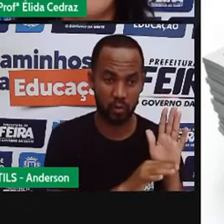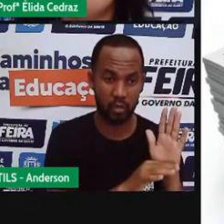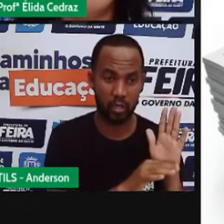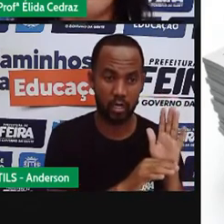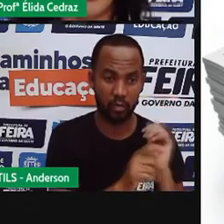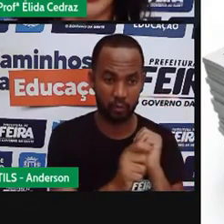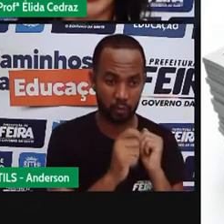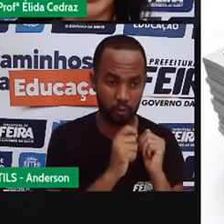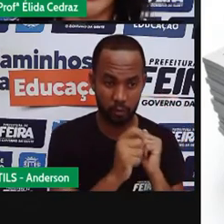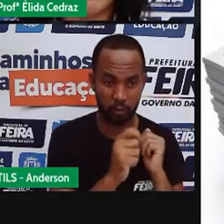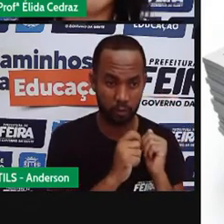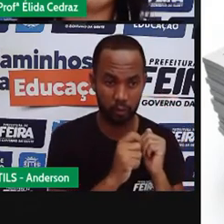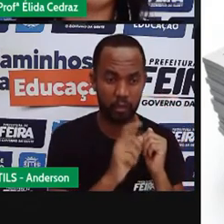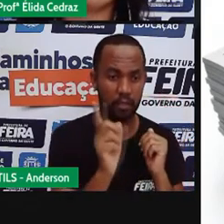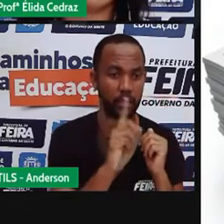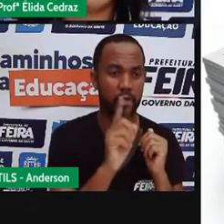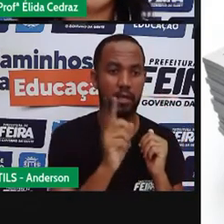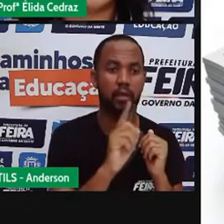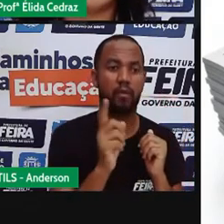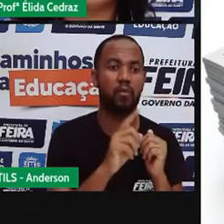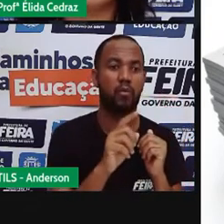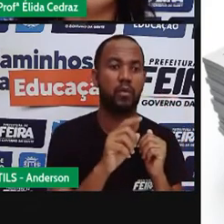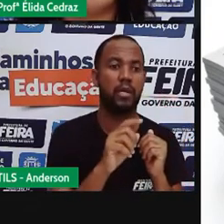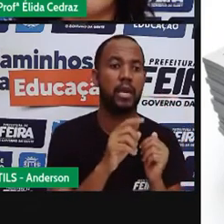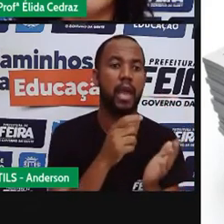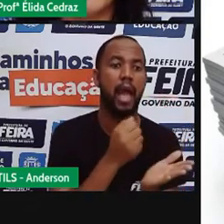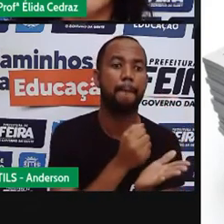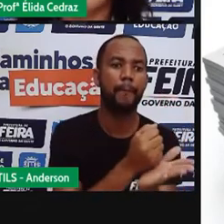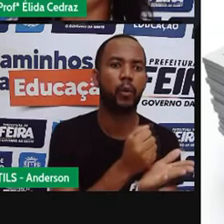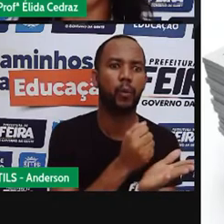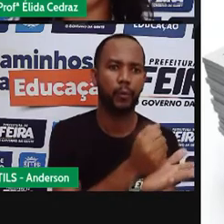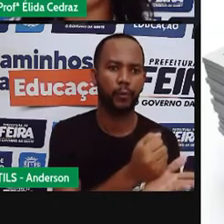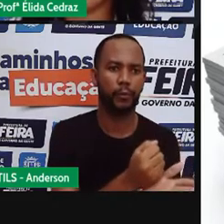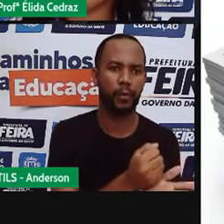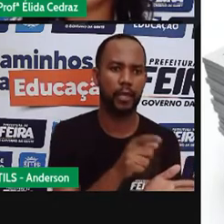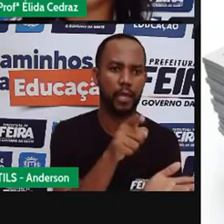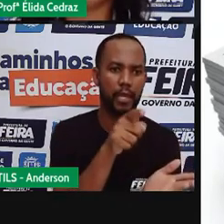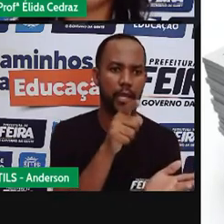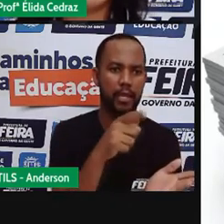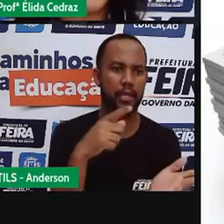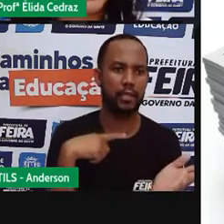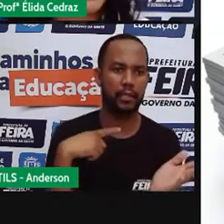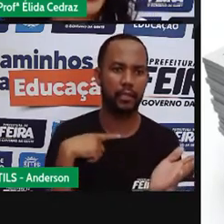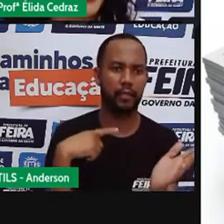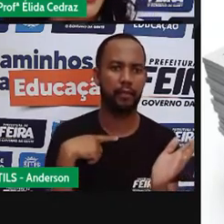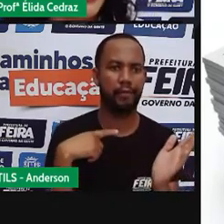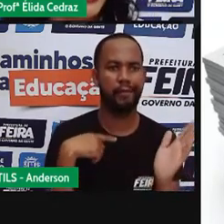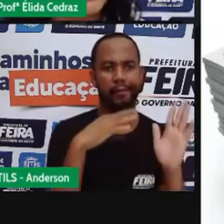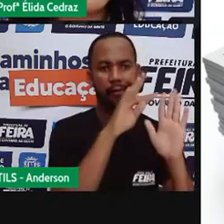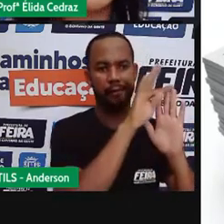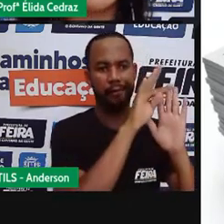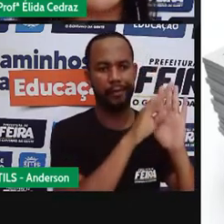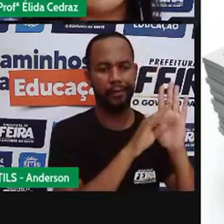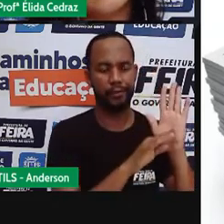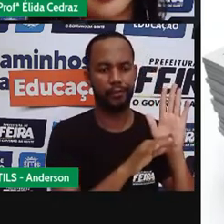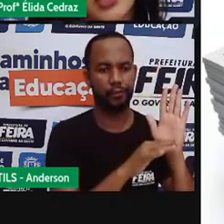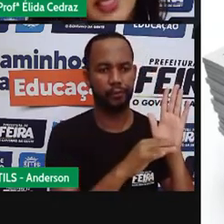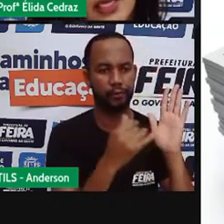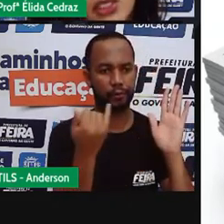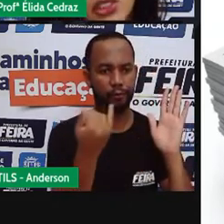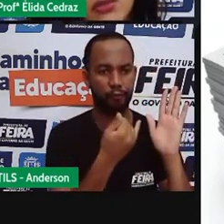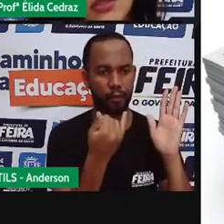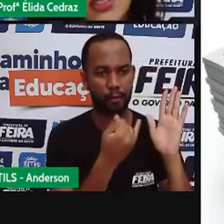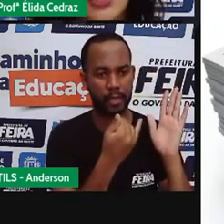suporte. Isso. Ele é um suporte. Ele é composto por textos jornalísticos e não